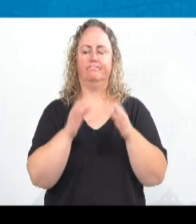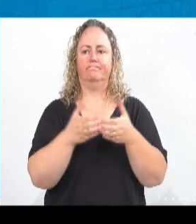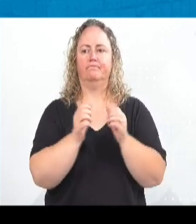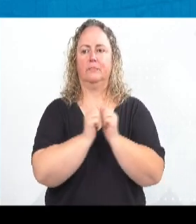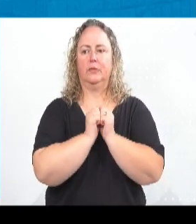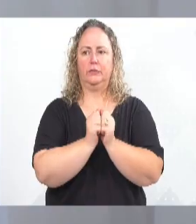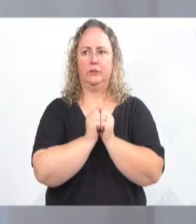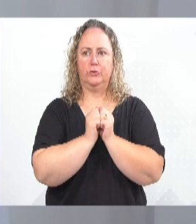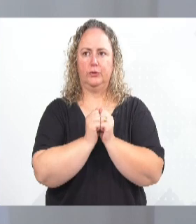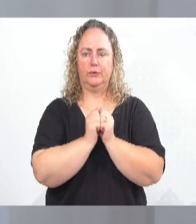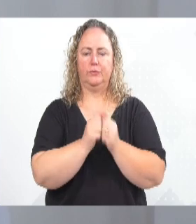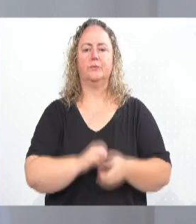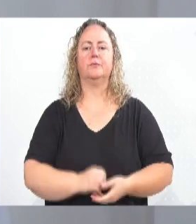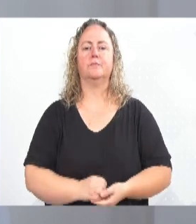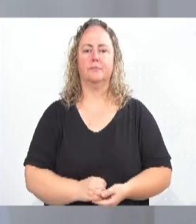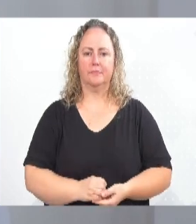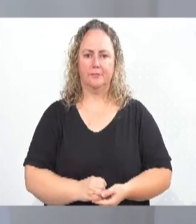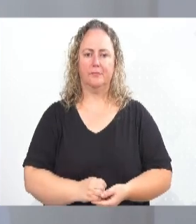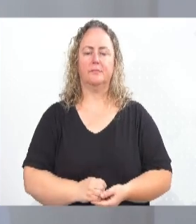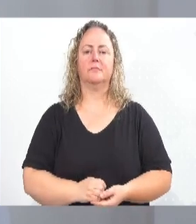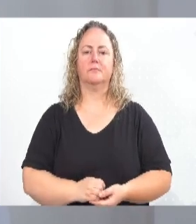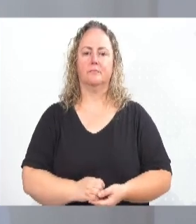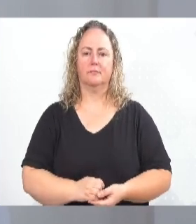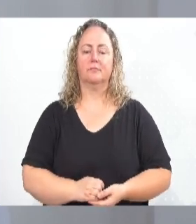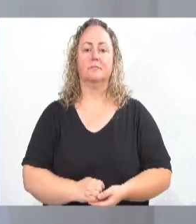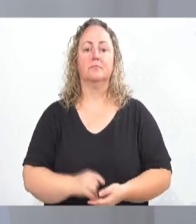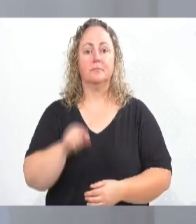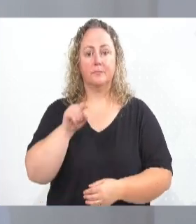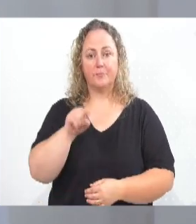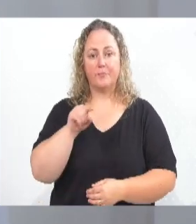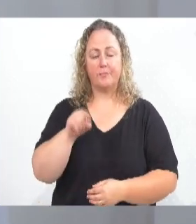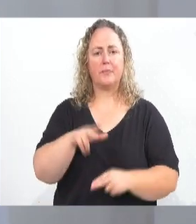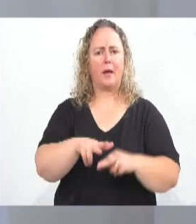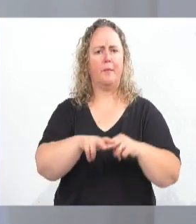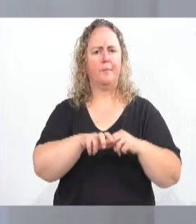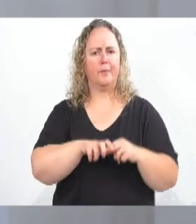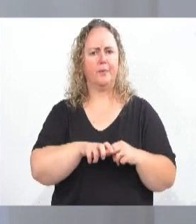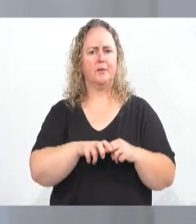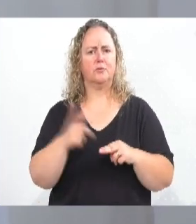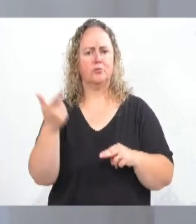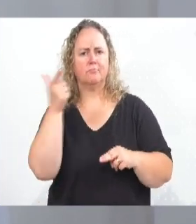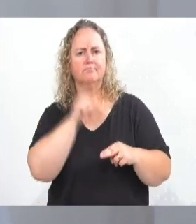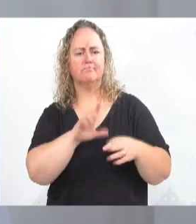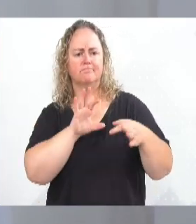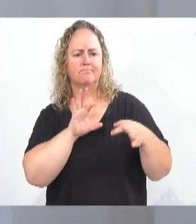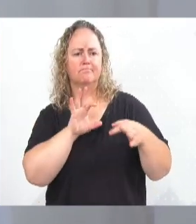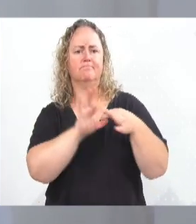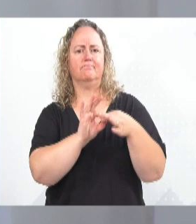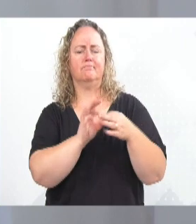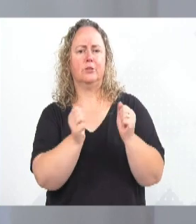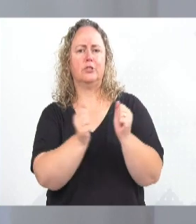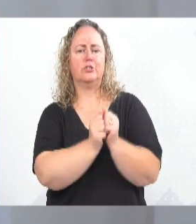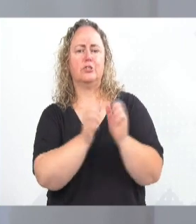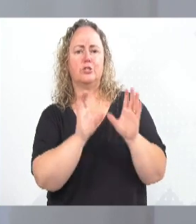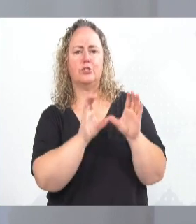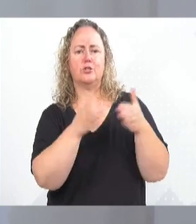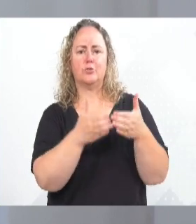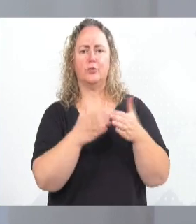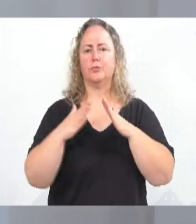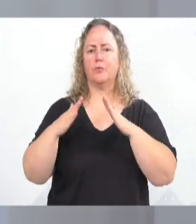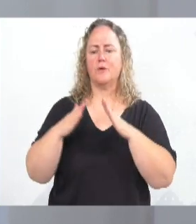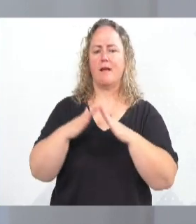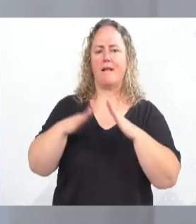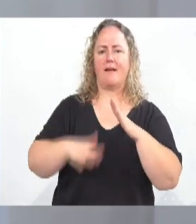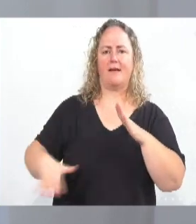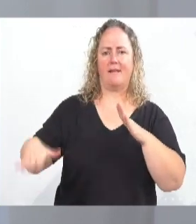E a Casa Rosa, justamente, ela vem, ela vem justamente para trazer a comunidade mais próximo da Casa do